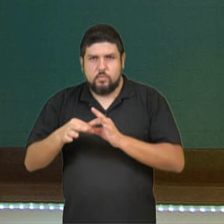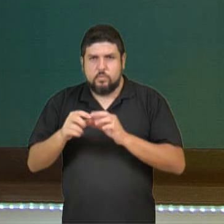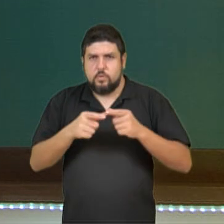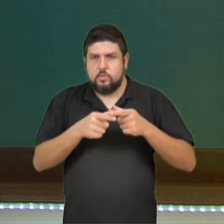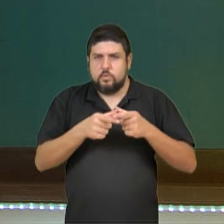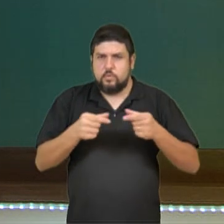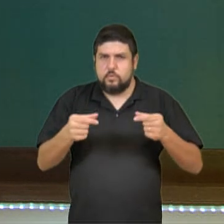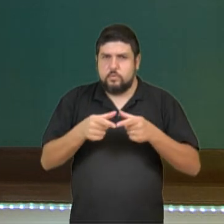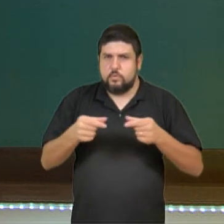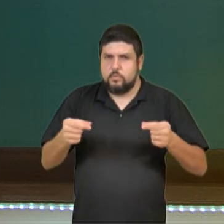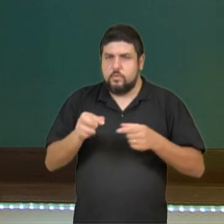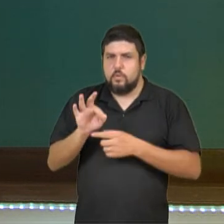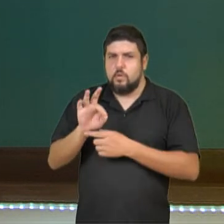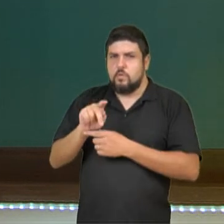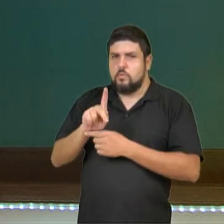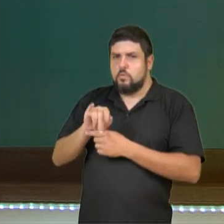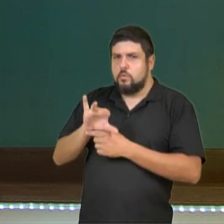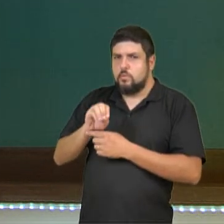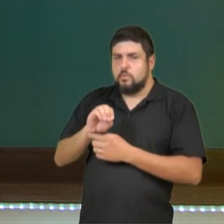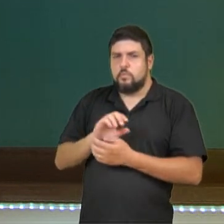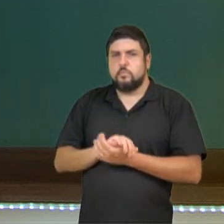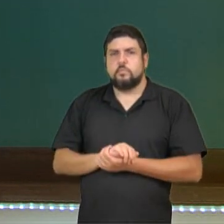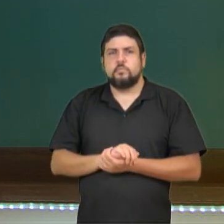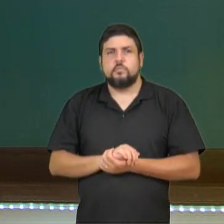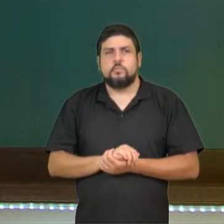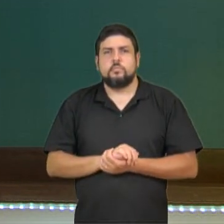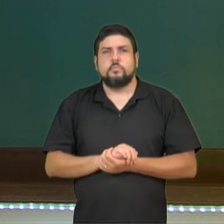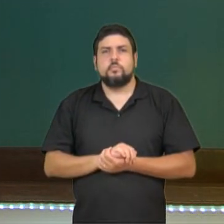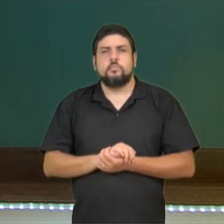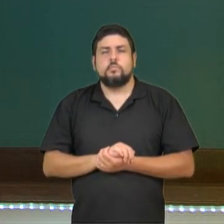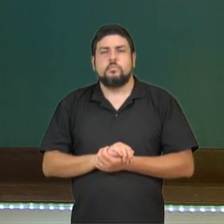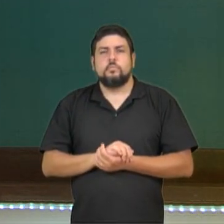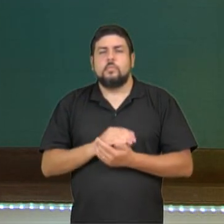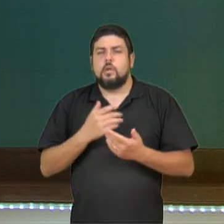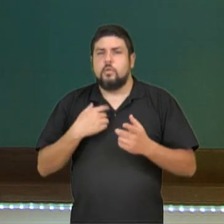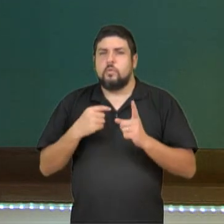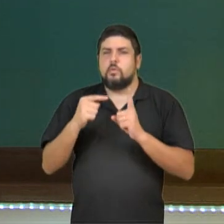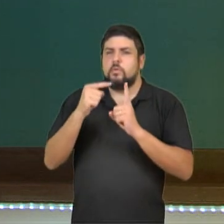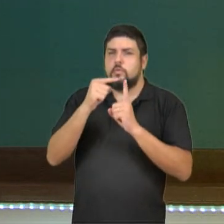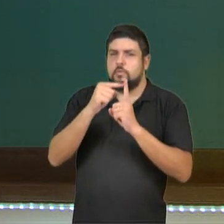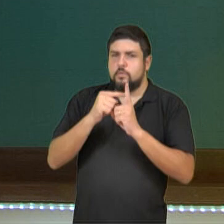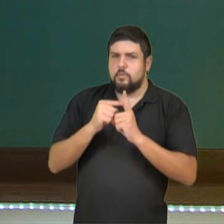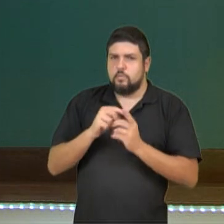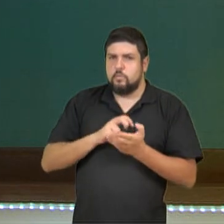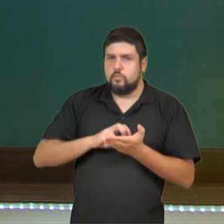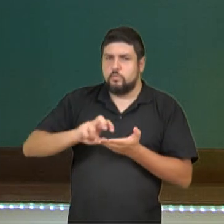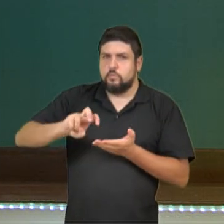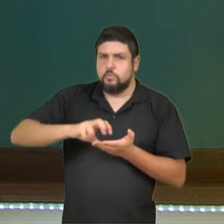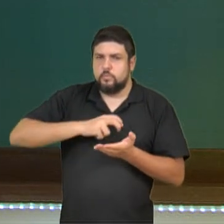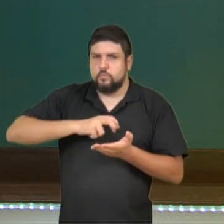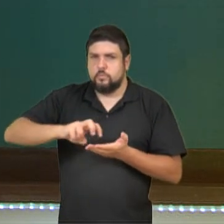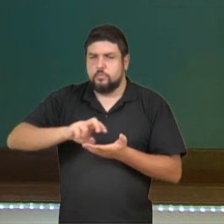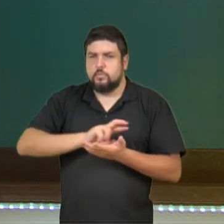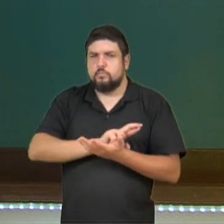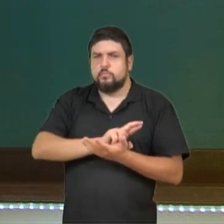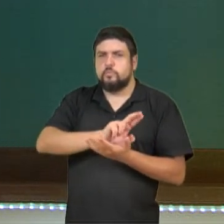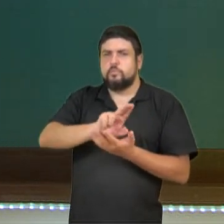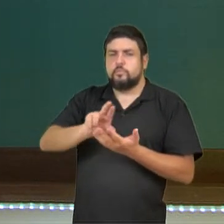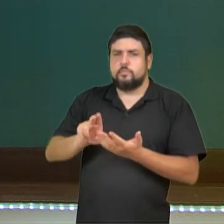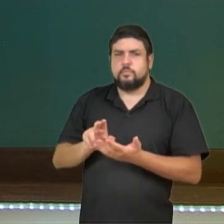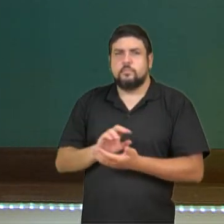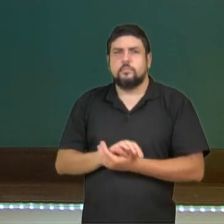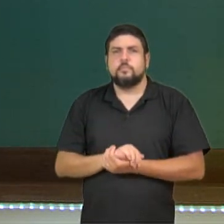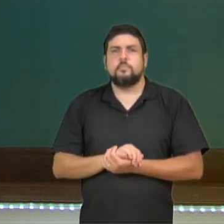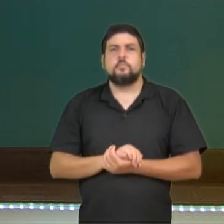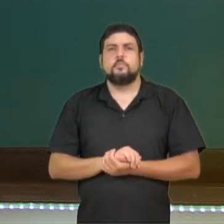Uma das. Essa e o street. Agora, alguns modelos, a gente tem o tradicional, o waveboard e o